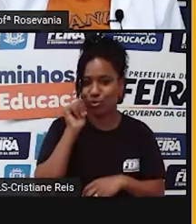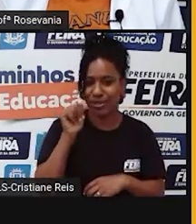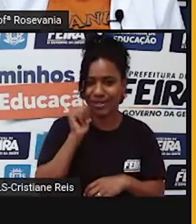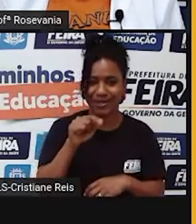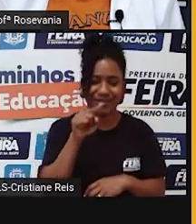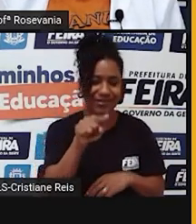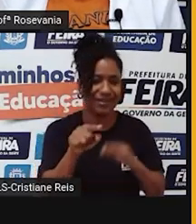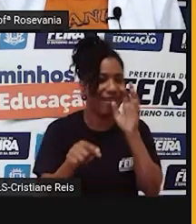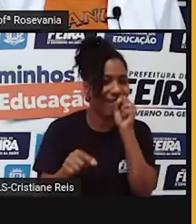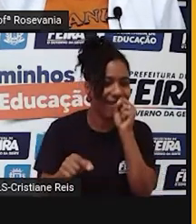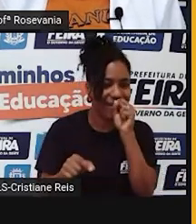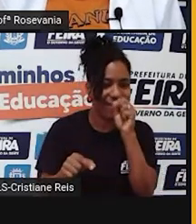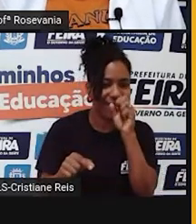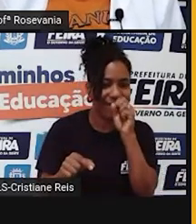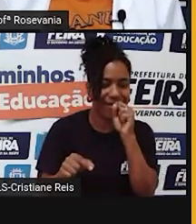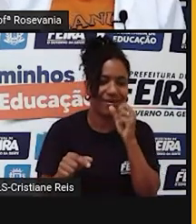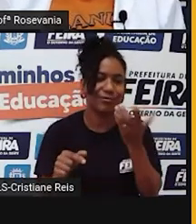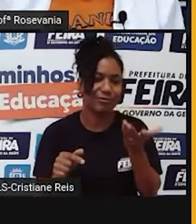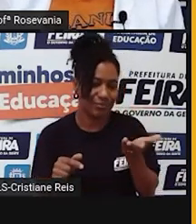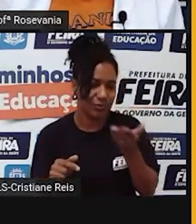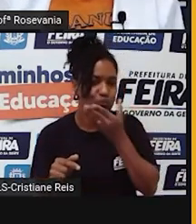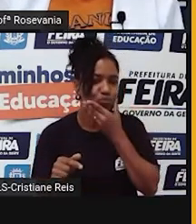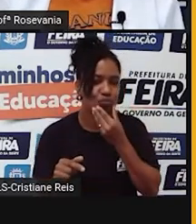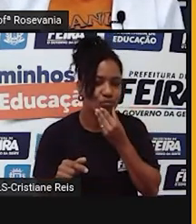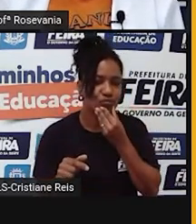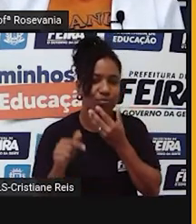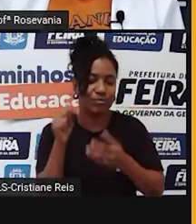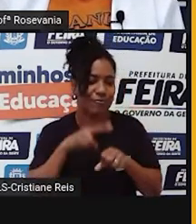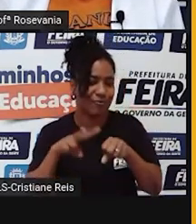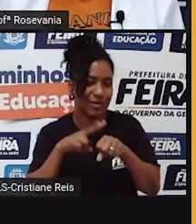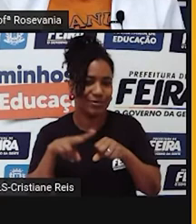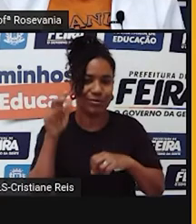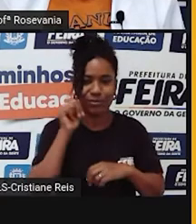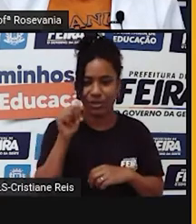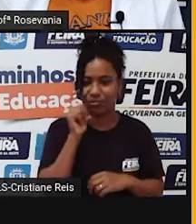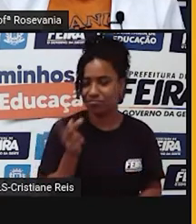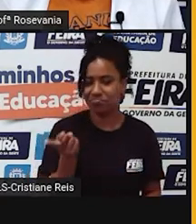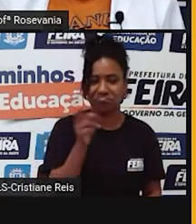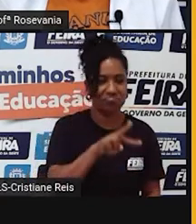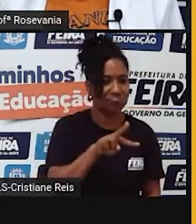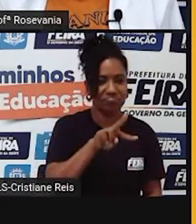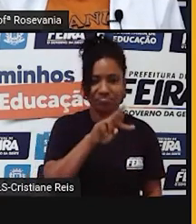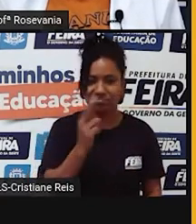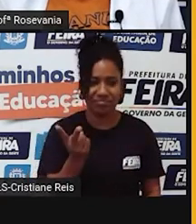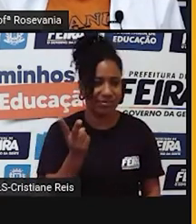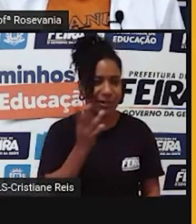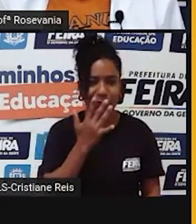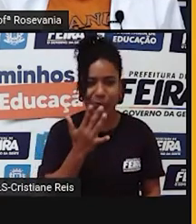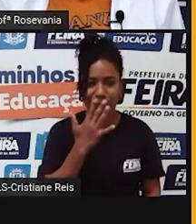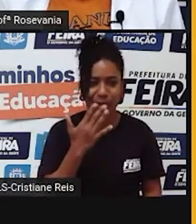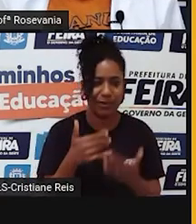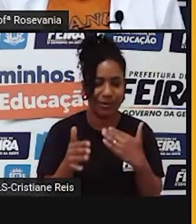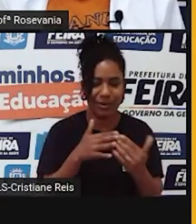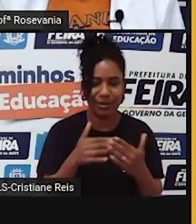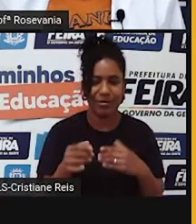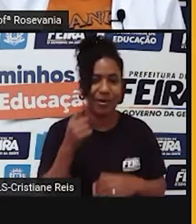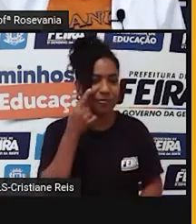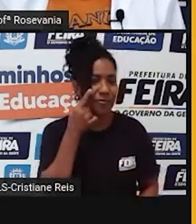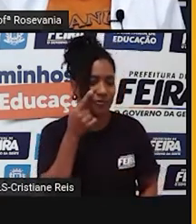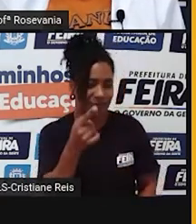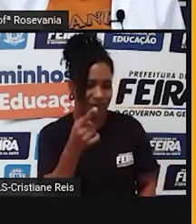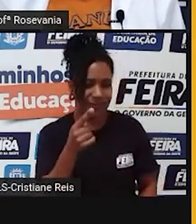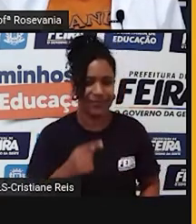Então, é por isso que eu digo, pode ser tanto do lado direito quanto do lado esquerdo, mas é só você observar a legenda que está aí.